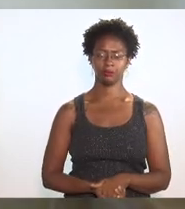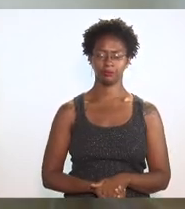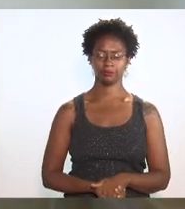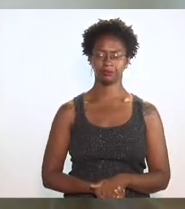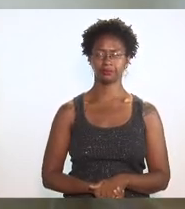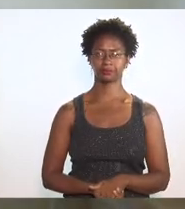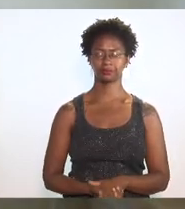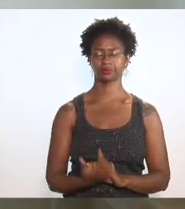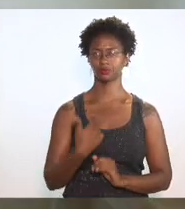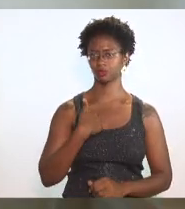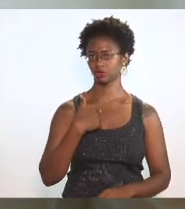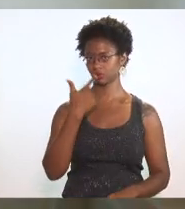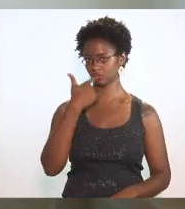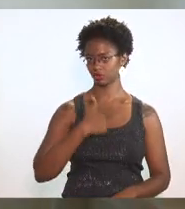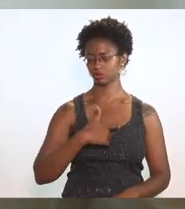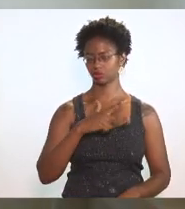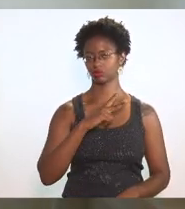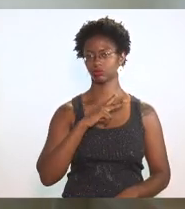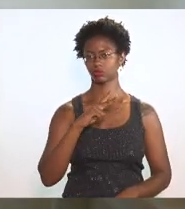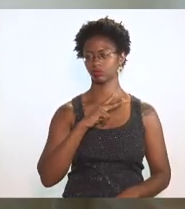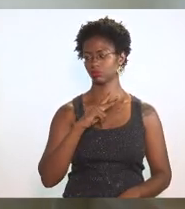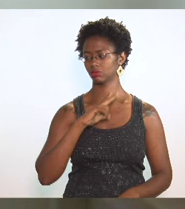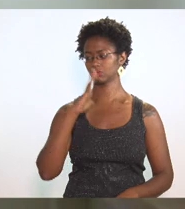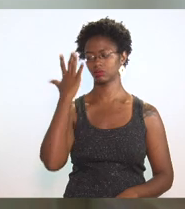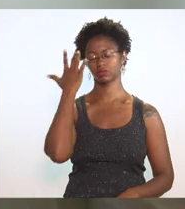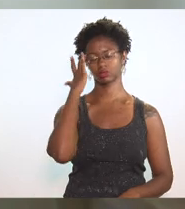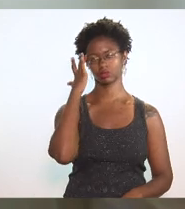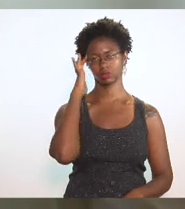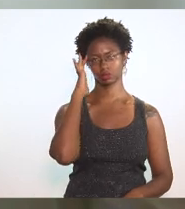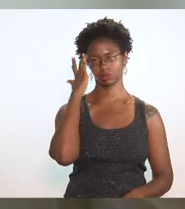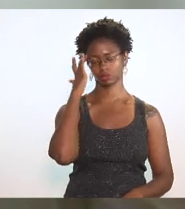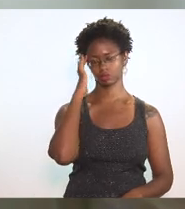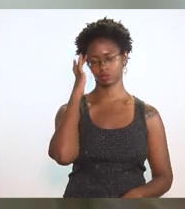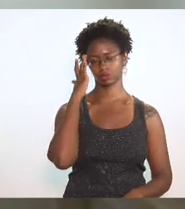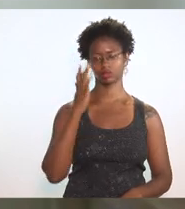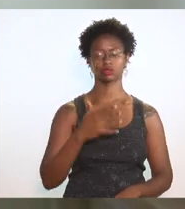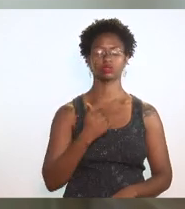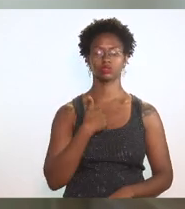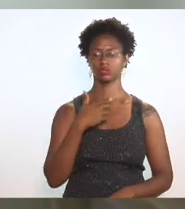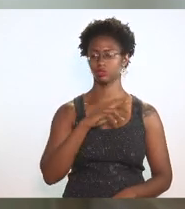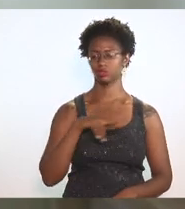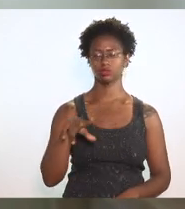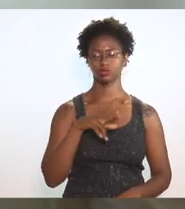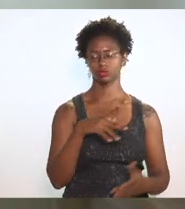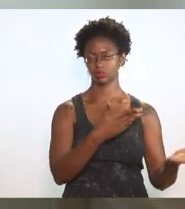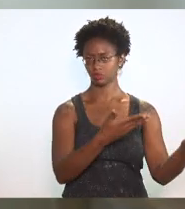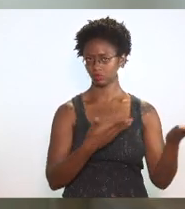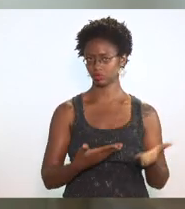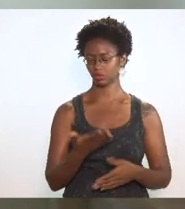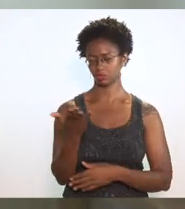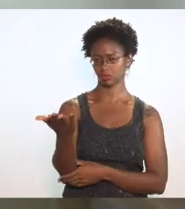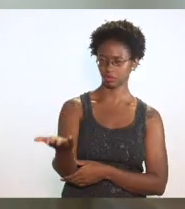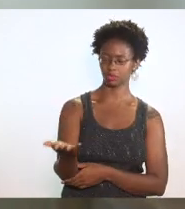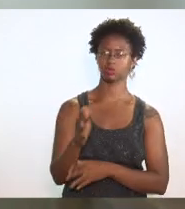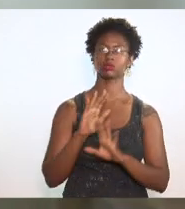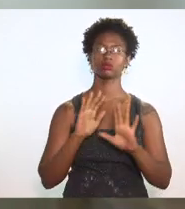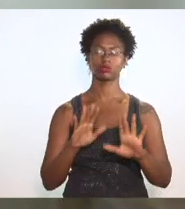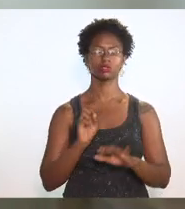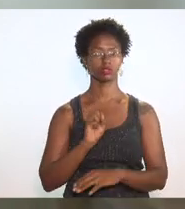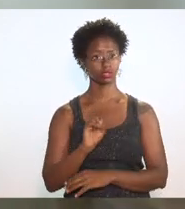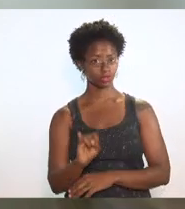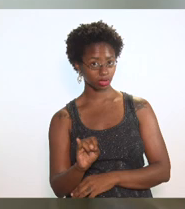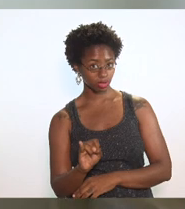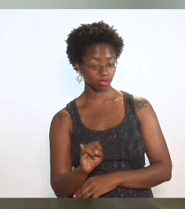eu particularmente acho e não fui chamado para isso mas se o